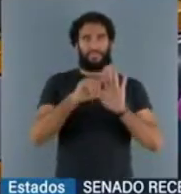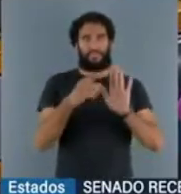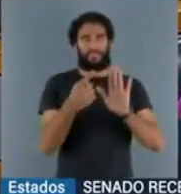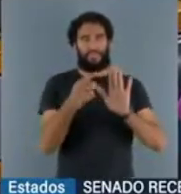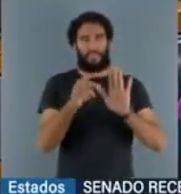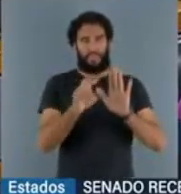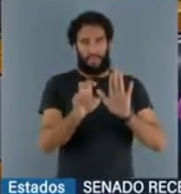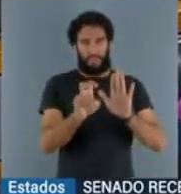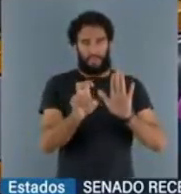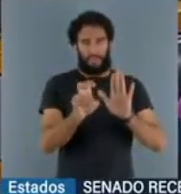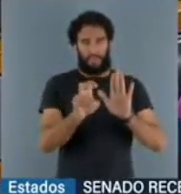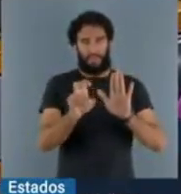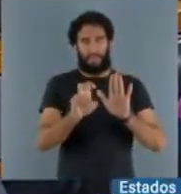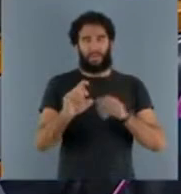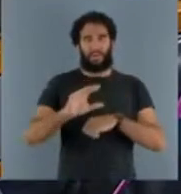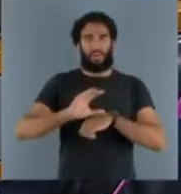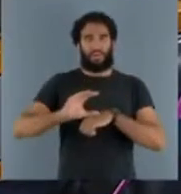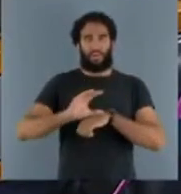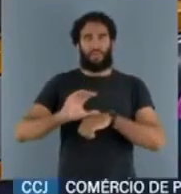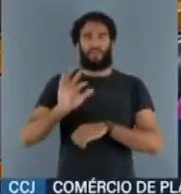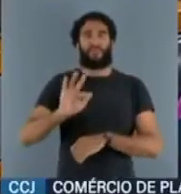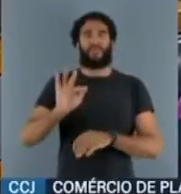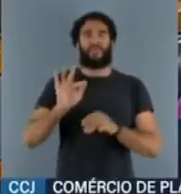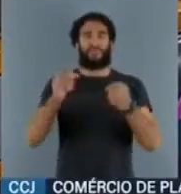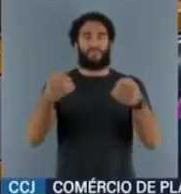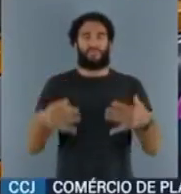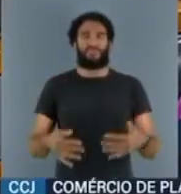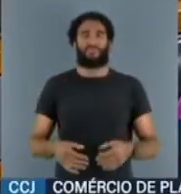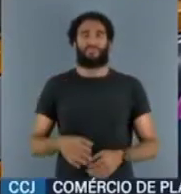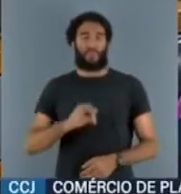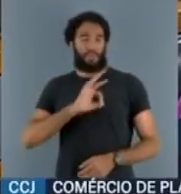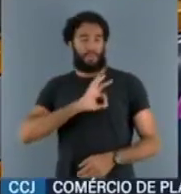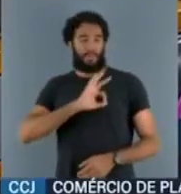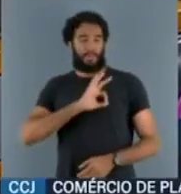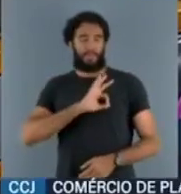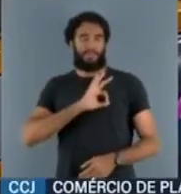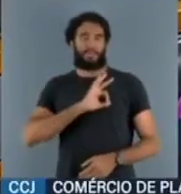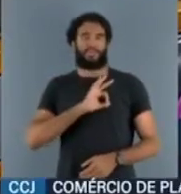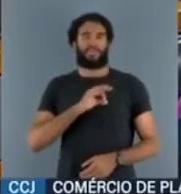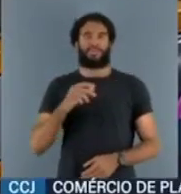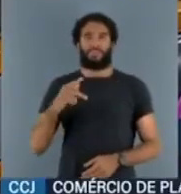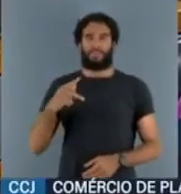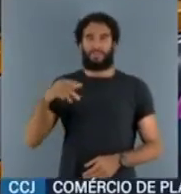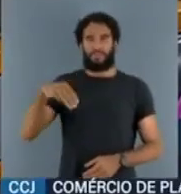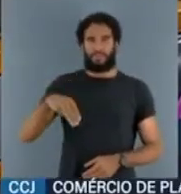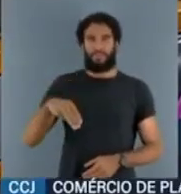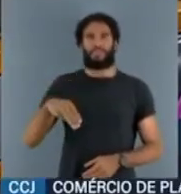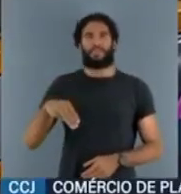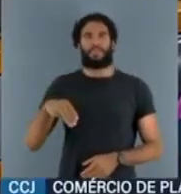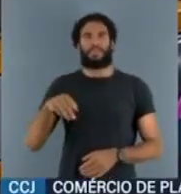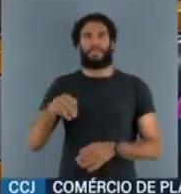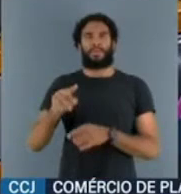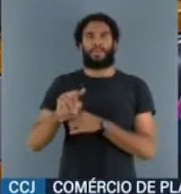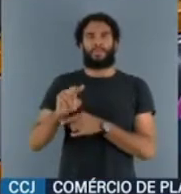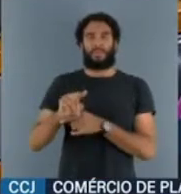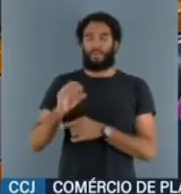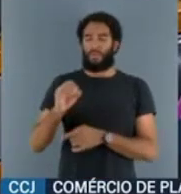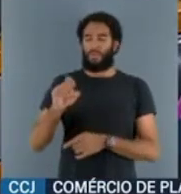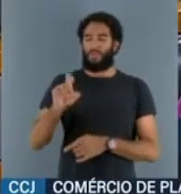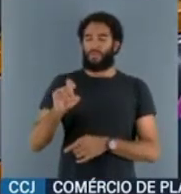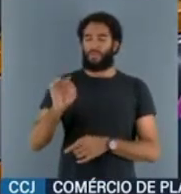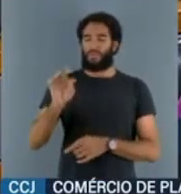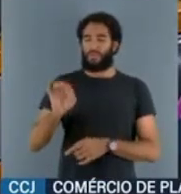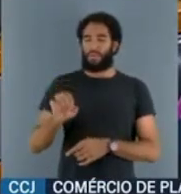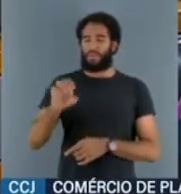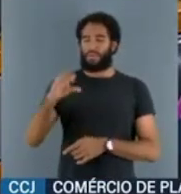artigo 144, diz assim, As polícias militares cabem à polícia ostensiva e à preservação